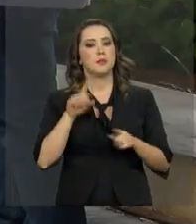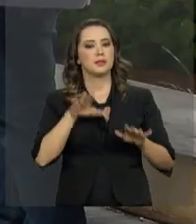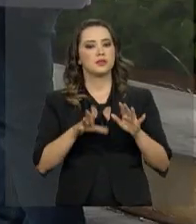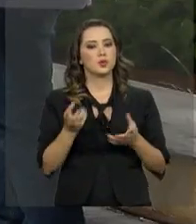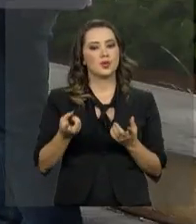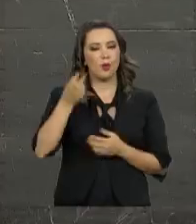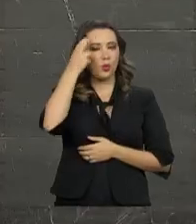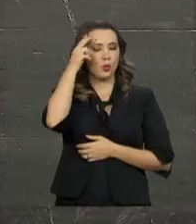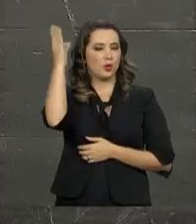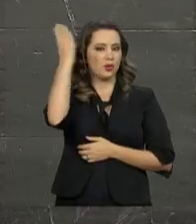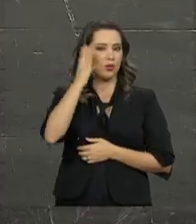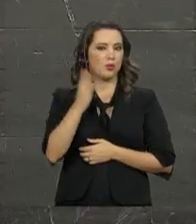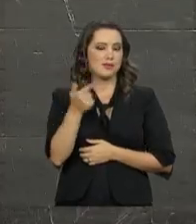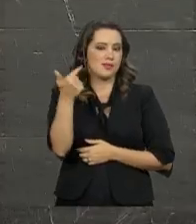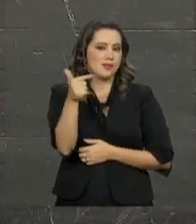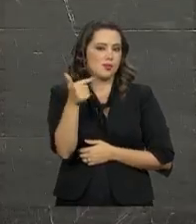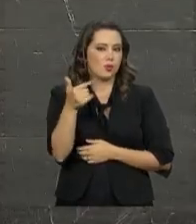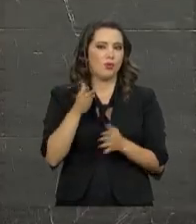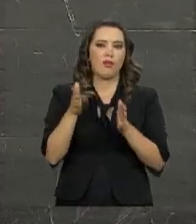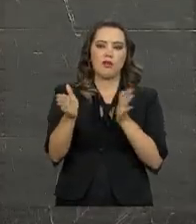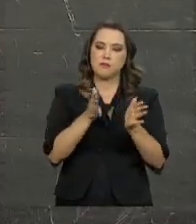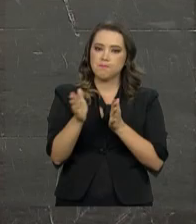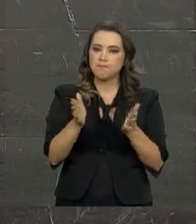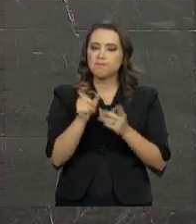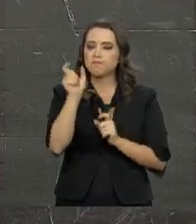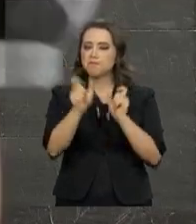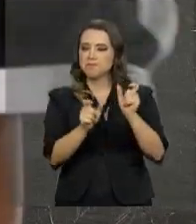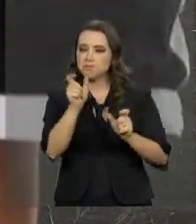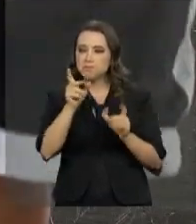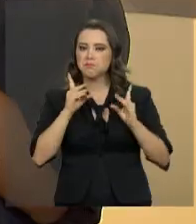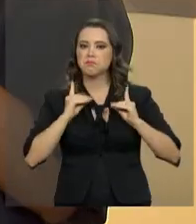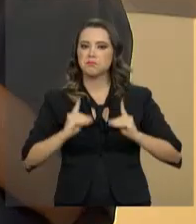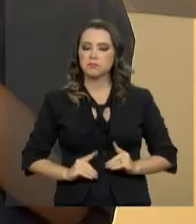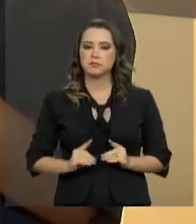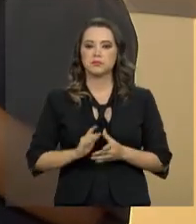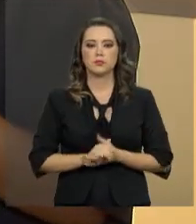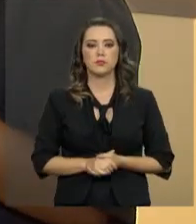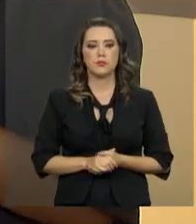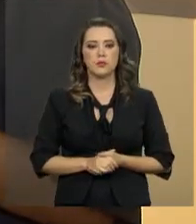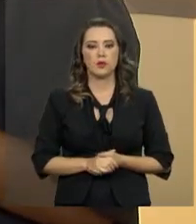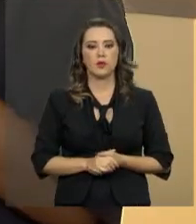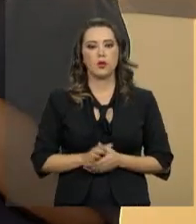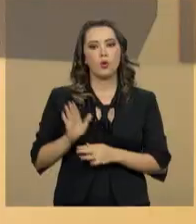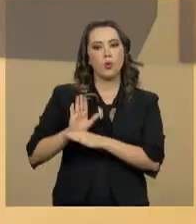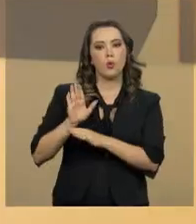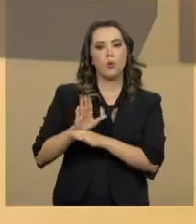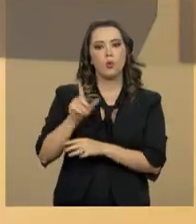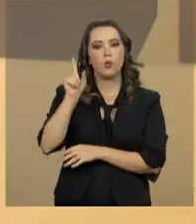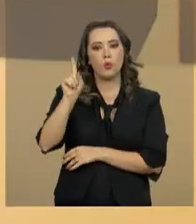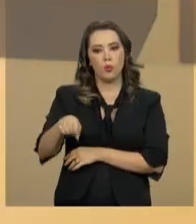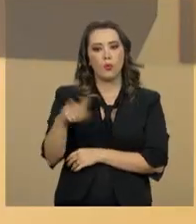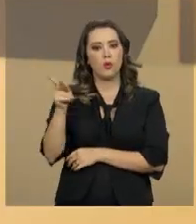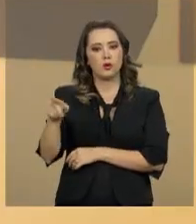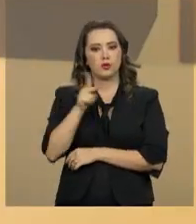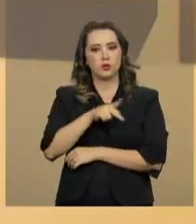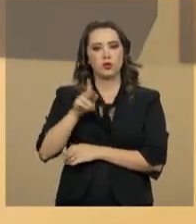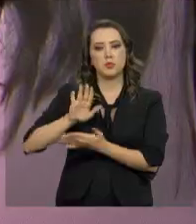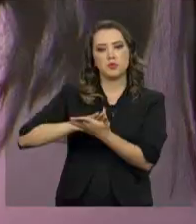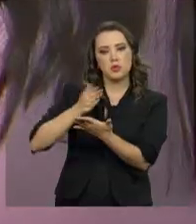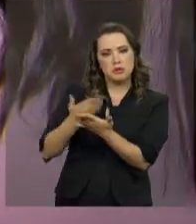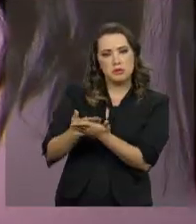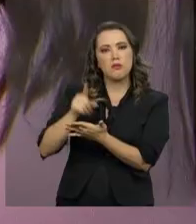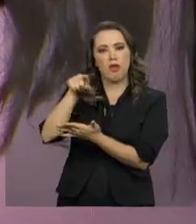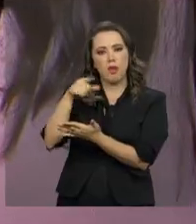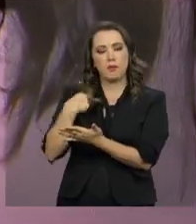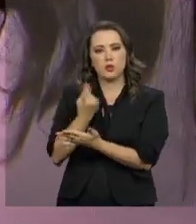cultura no Brasil oferecem acessibilidade para as pessoas com deficiência. Com a ajuda de Jennifer, que é educadora habilitada em Libras,